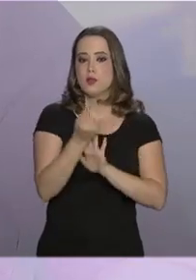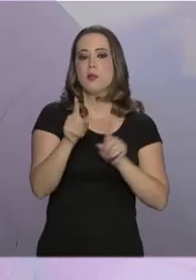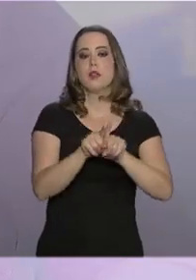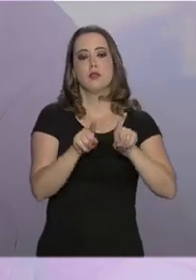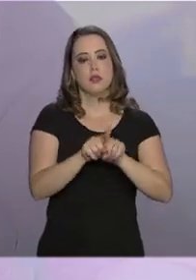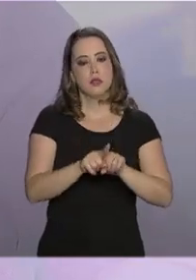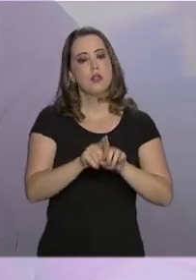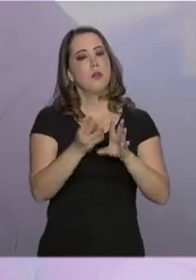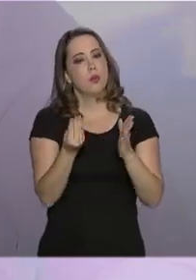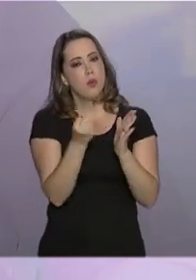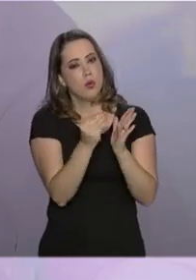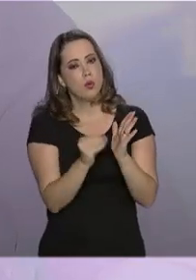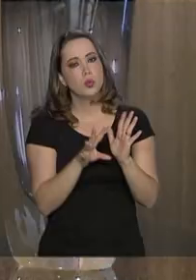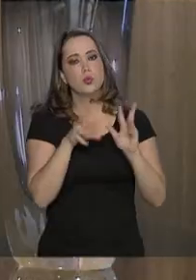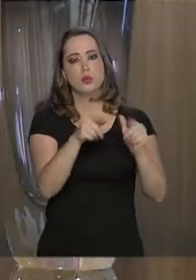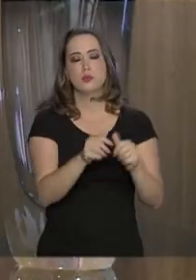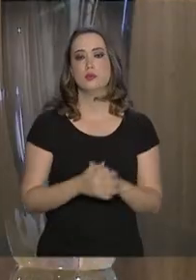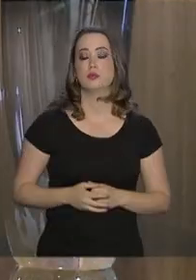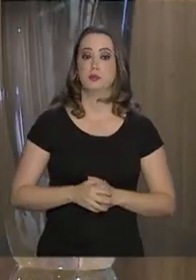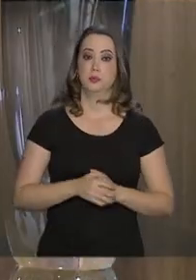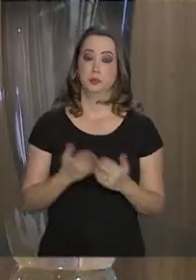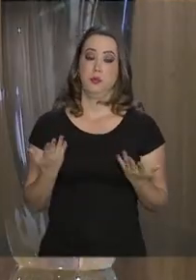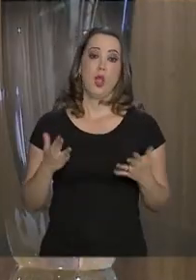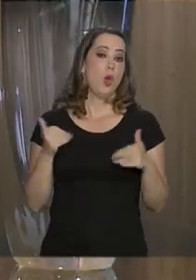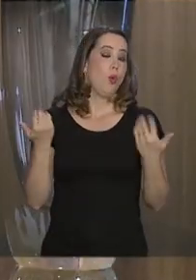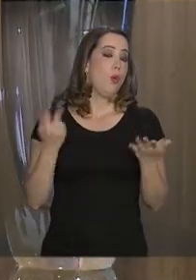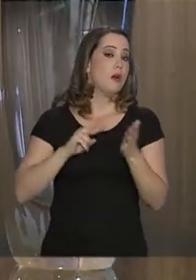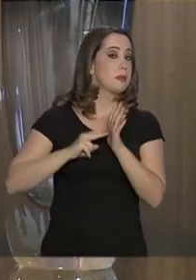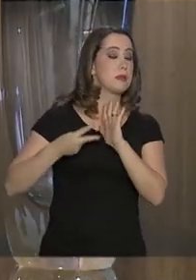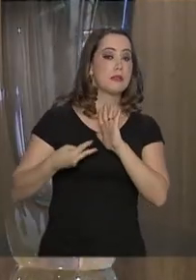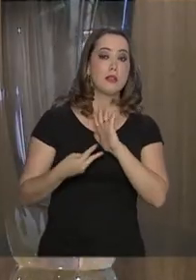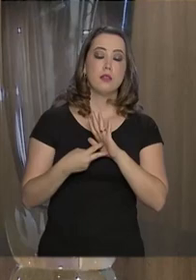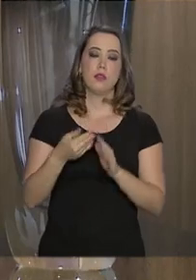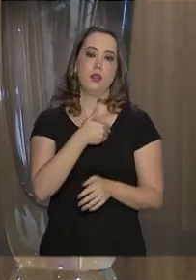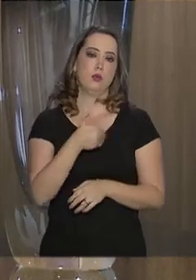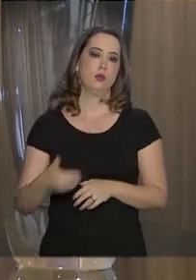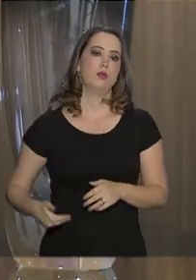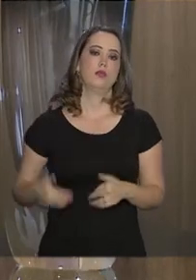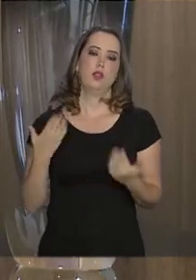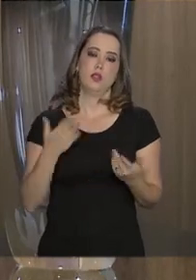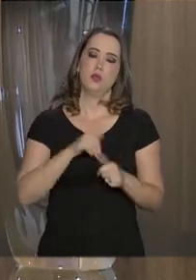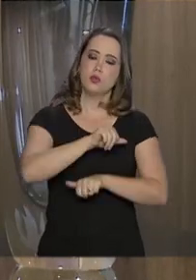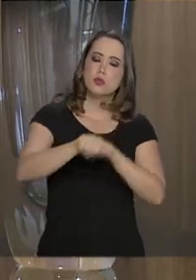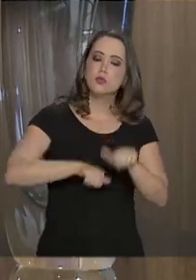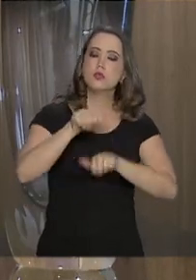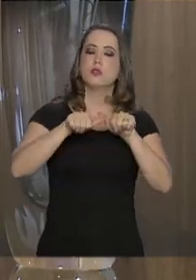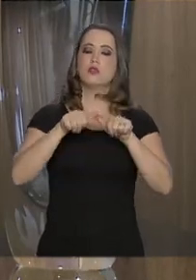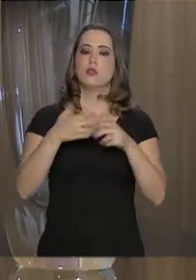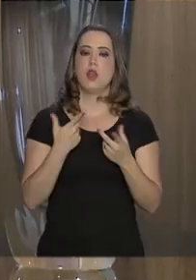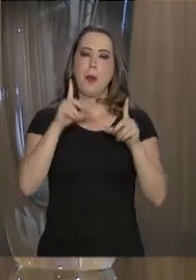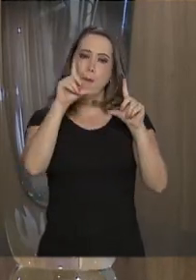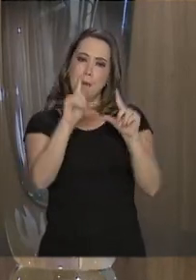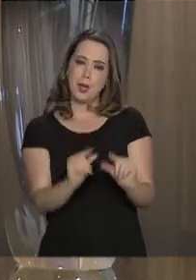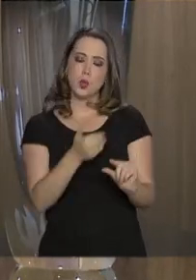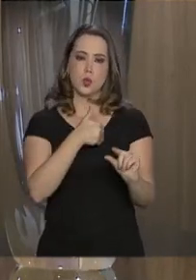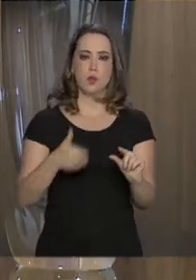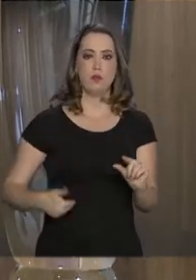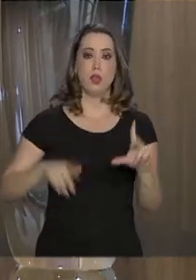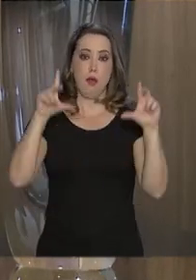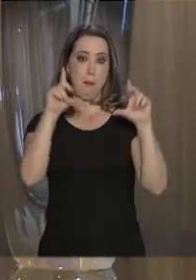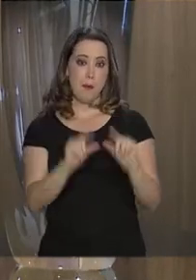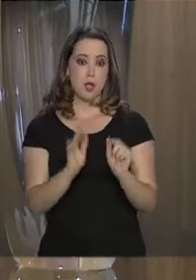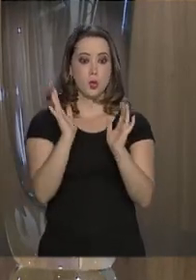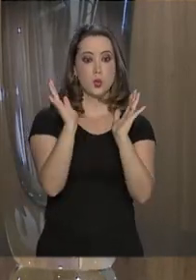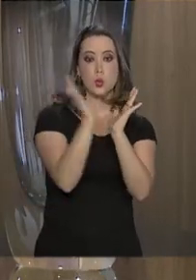também poderá ser alocado para isso. E qual é o conceito do Estado de modernização? É menos Estado, menos